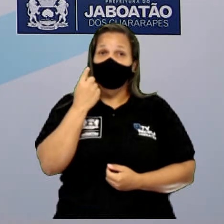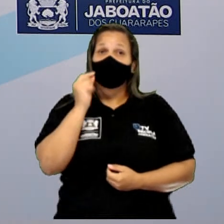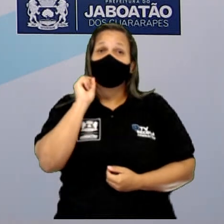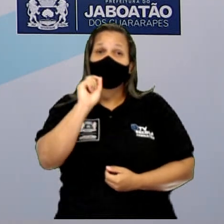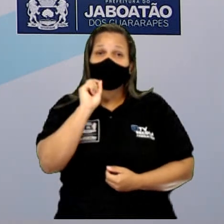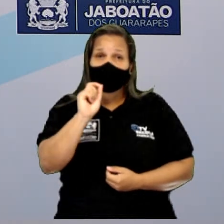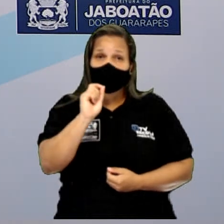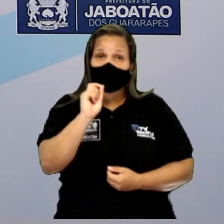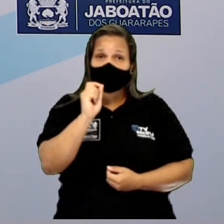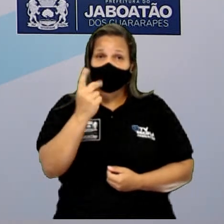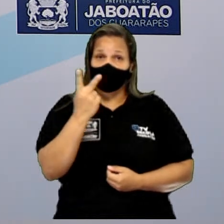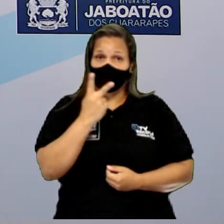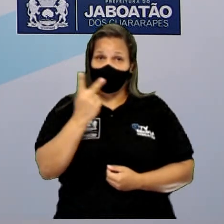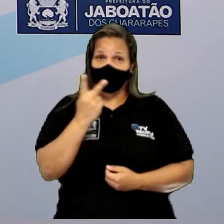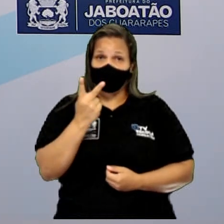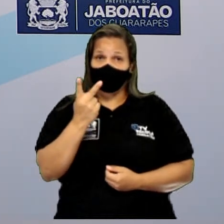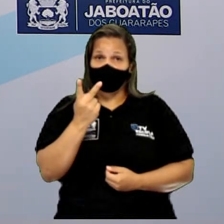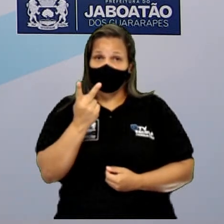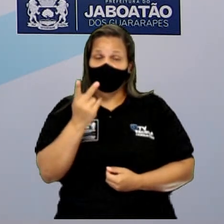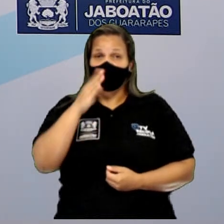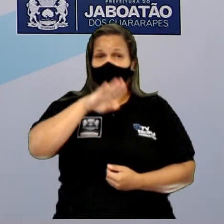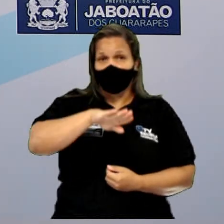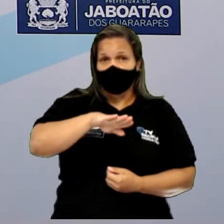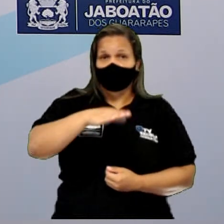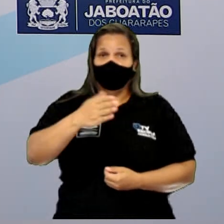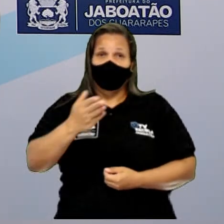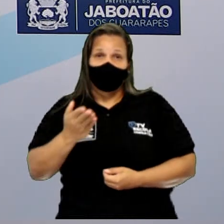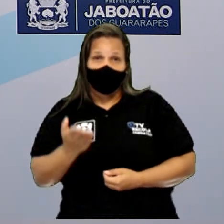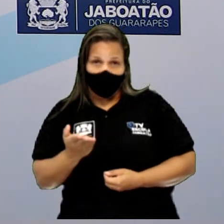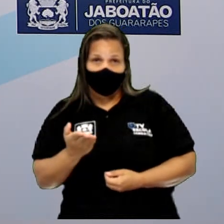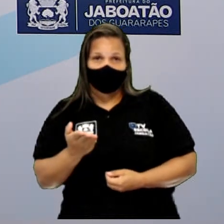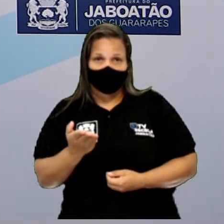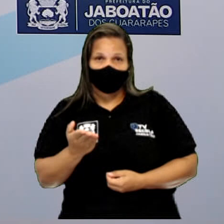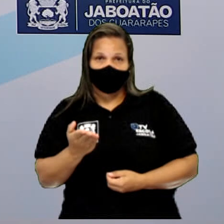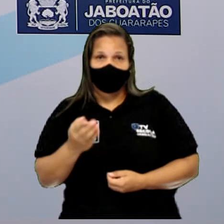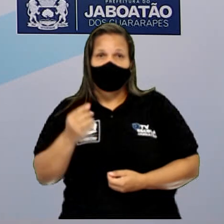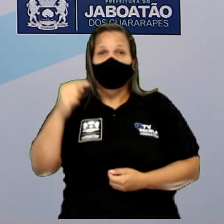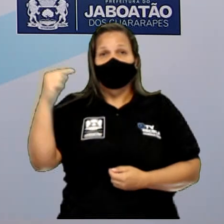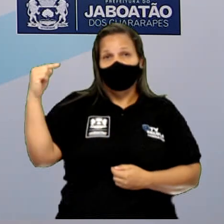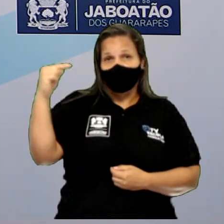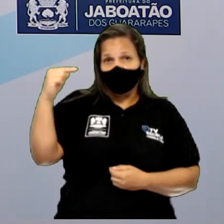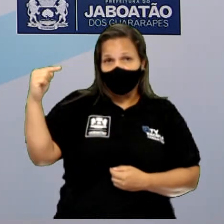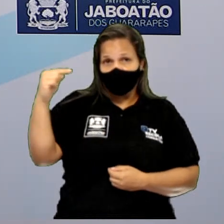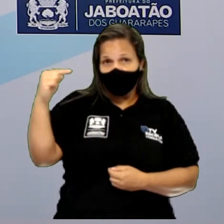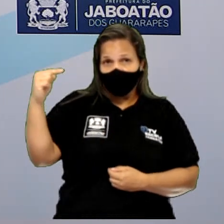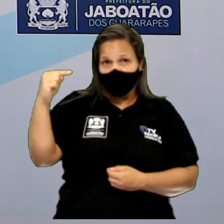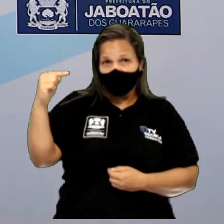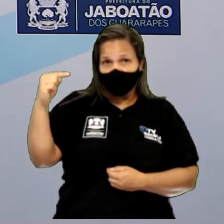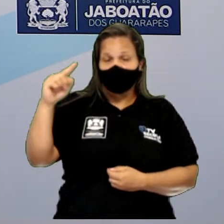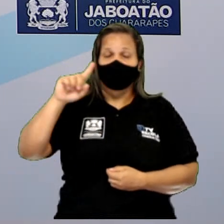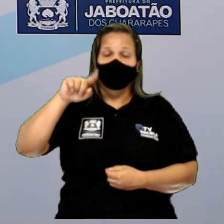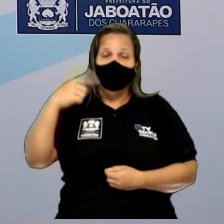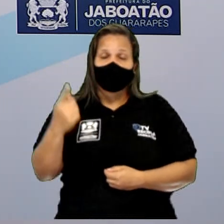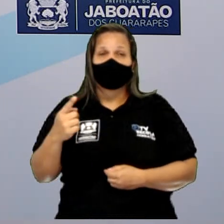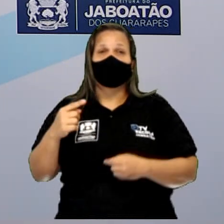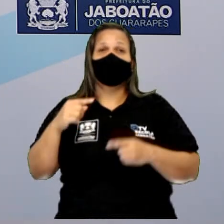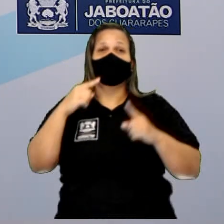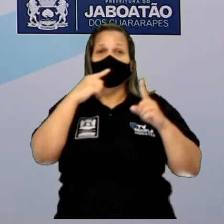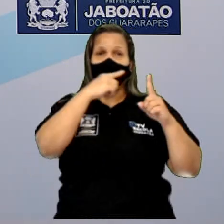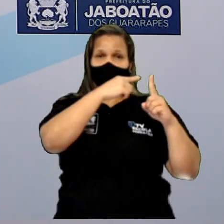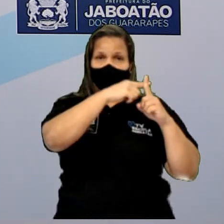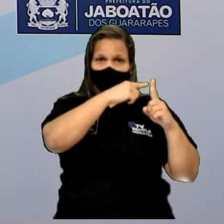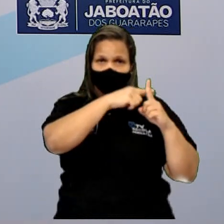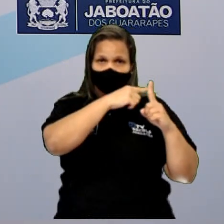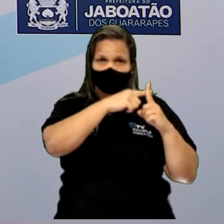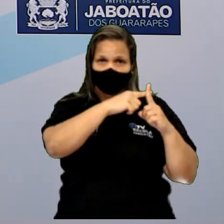que é negativo, e o outro lado é chamado de cátodo, que é positivo, né? Ela forma aí dentro dela, ela